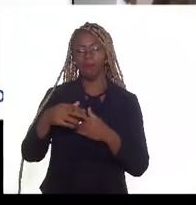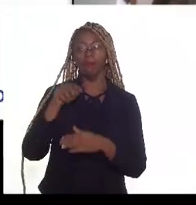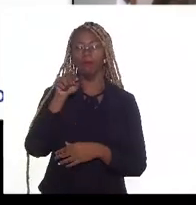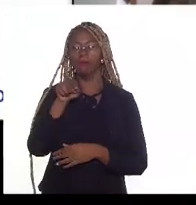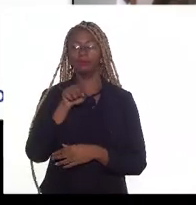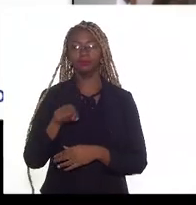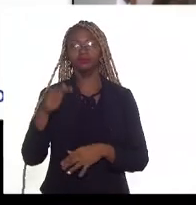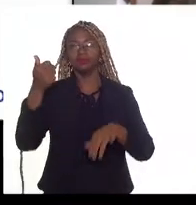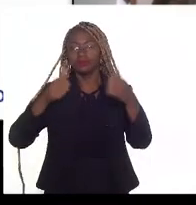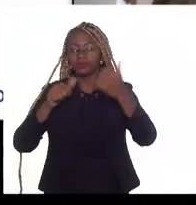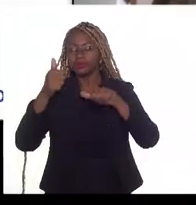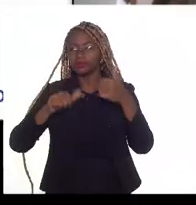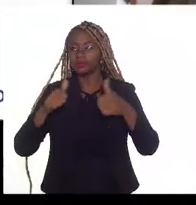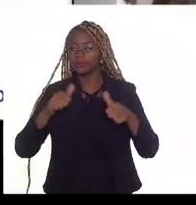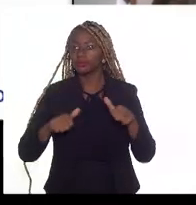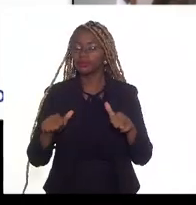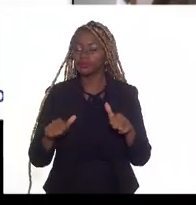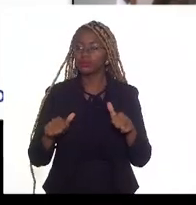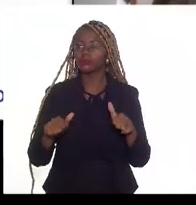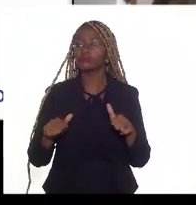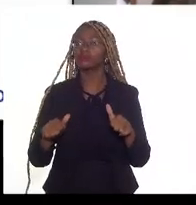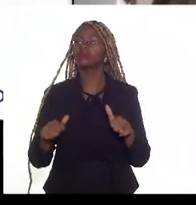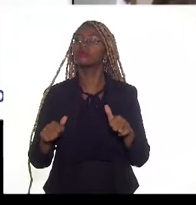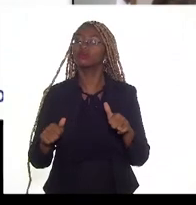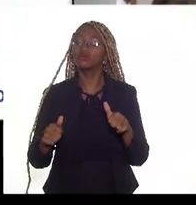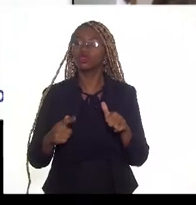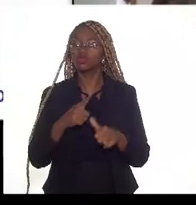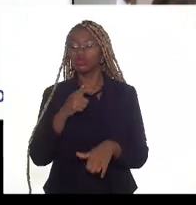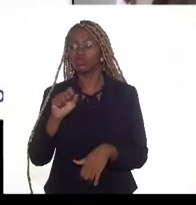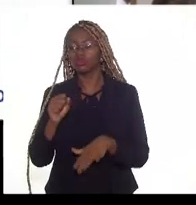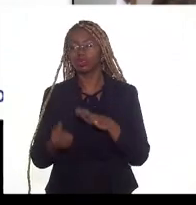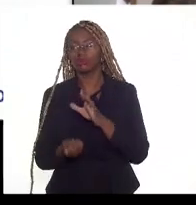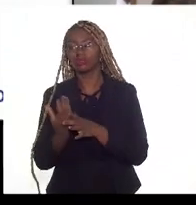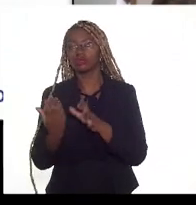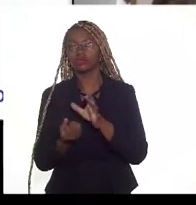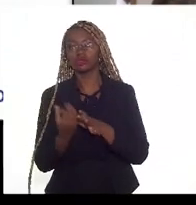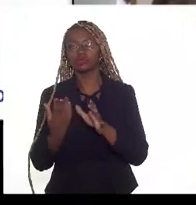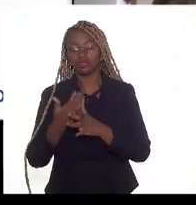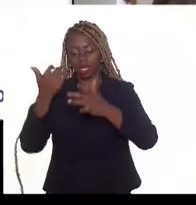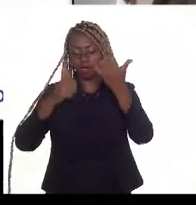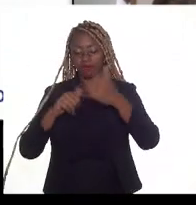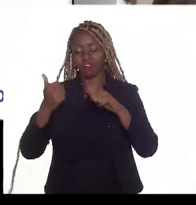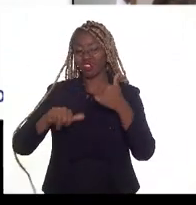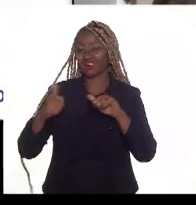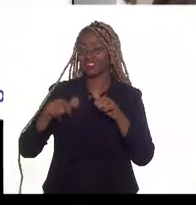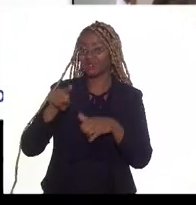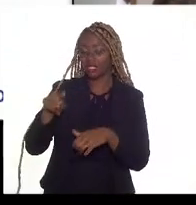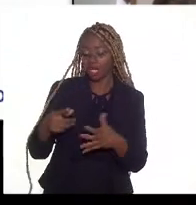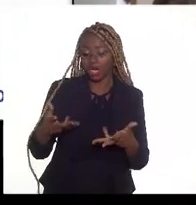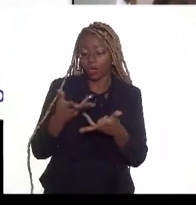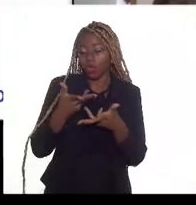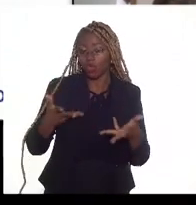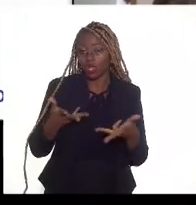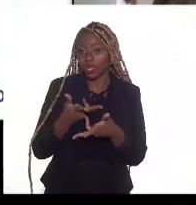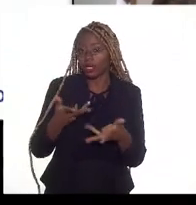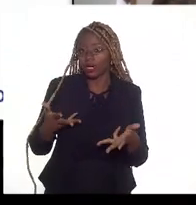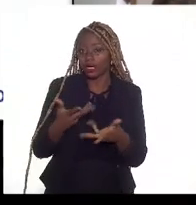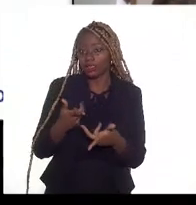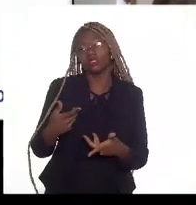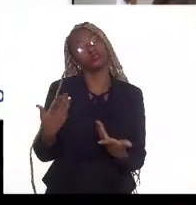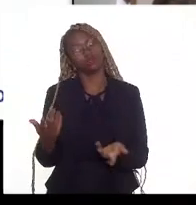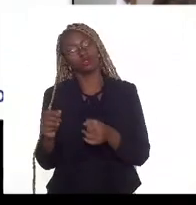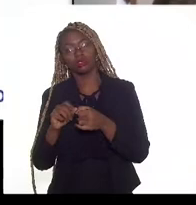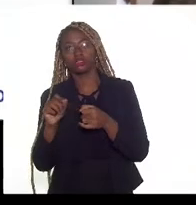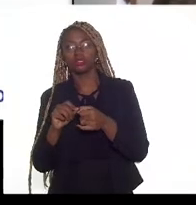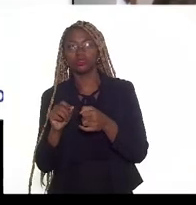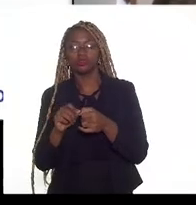análise da especificação do gás produzido, avaliando a sua qualidade, e essa avaliação da qualidade é feita por meio